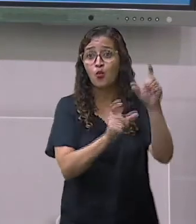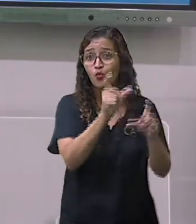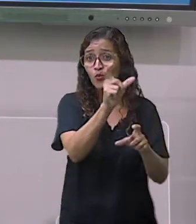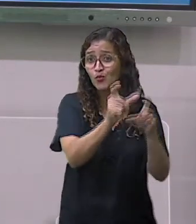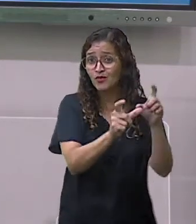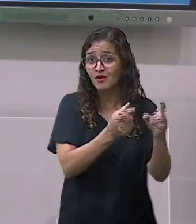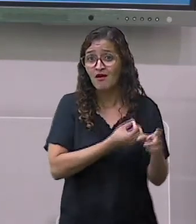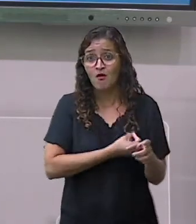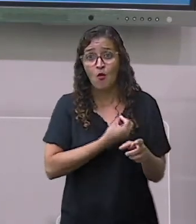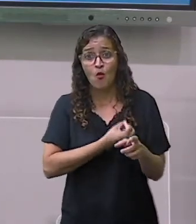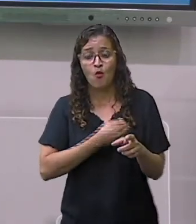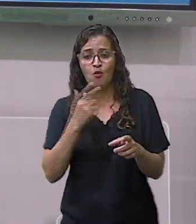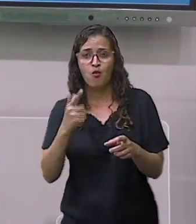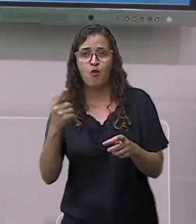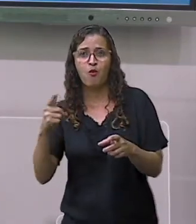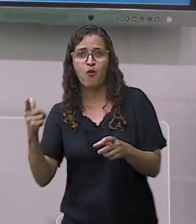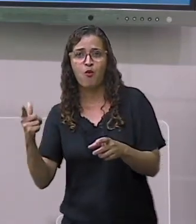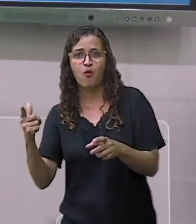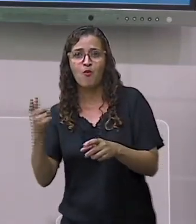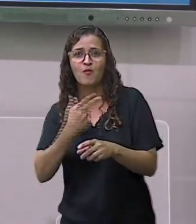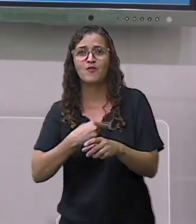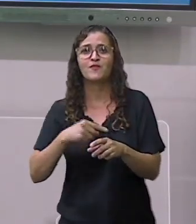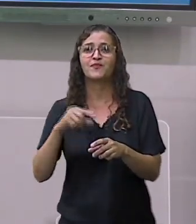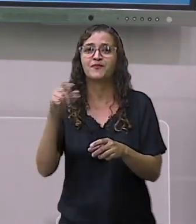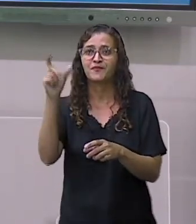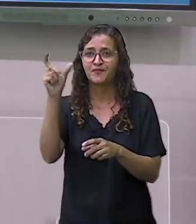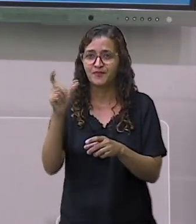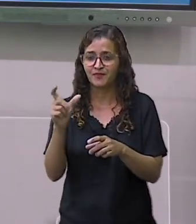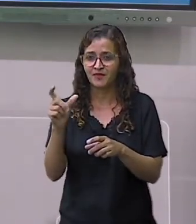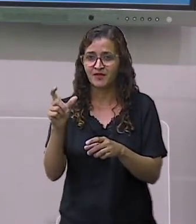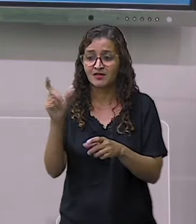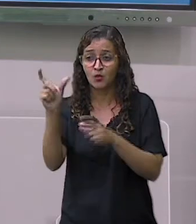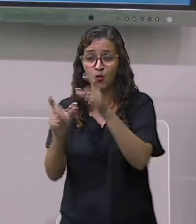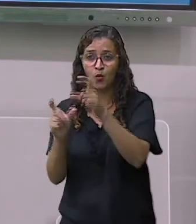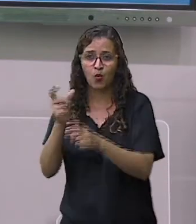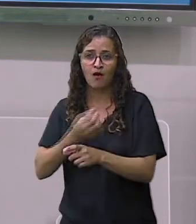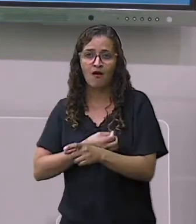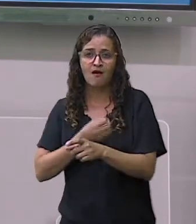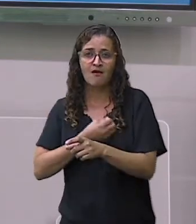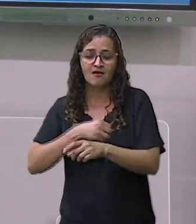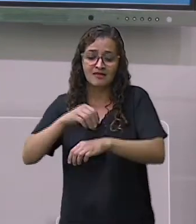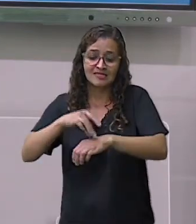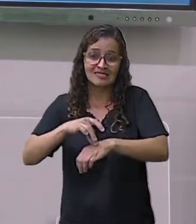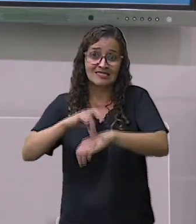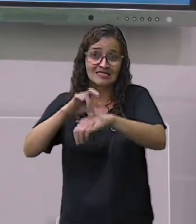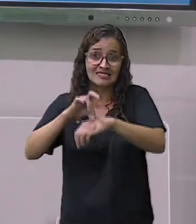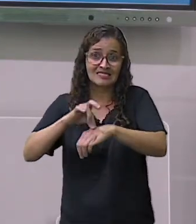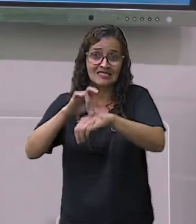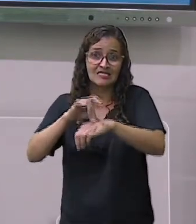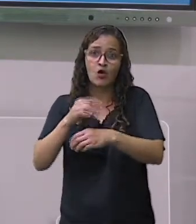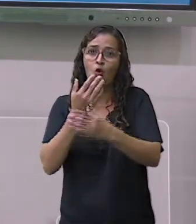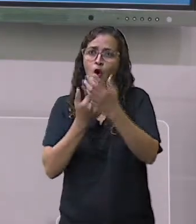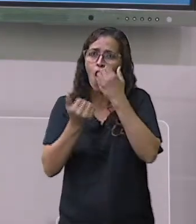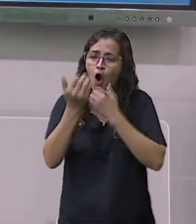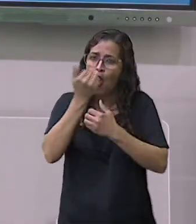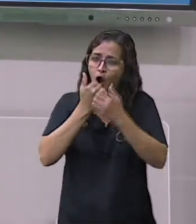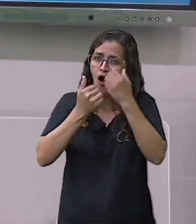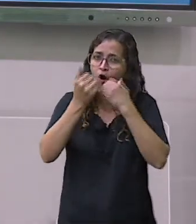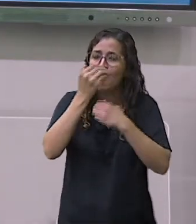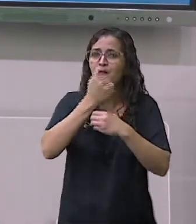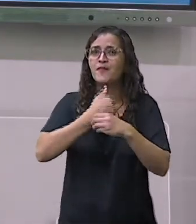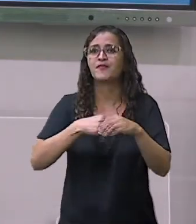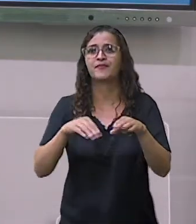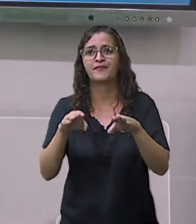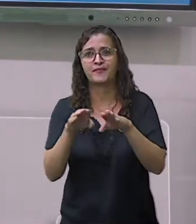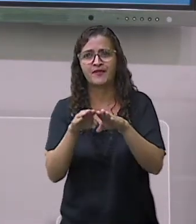os carnívoros, o que come carne. E nós temos também os decompositores, que é o